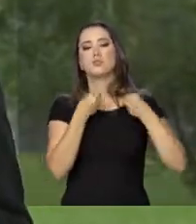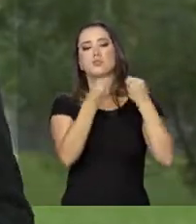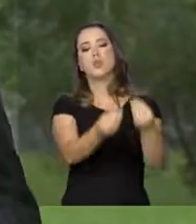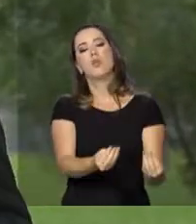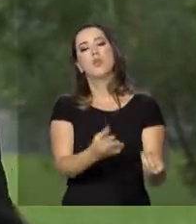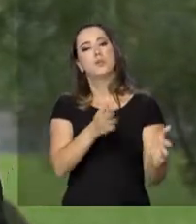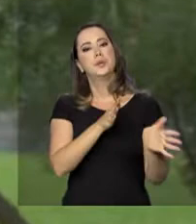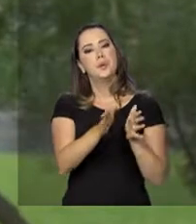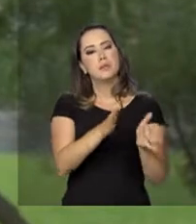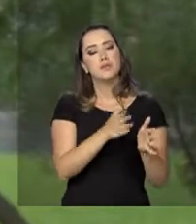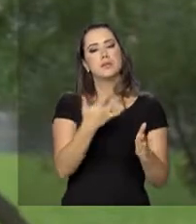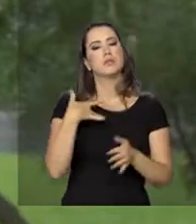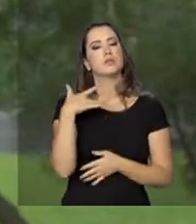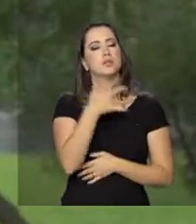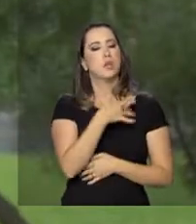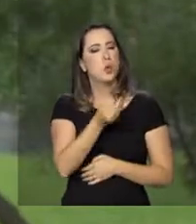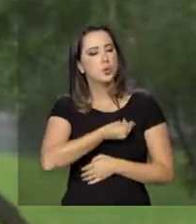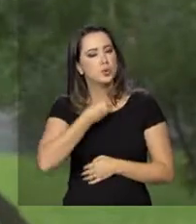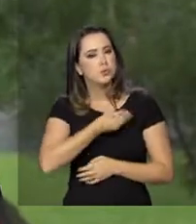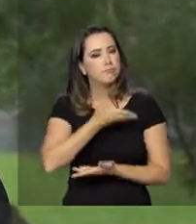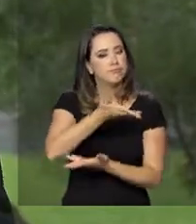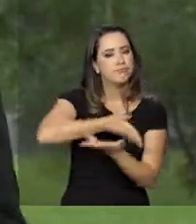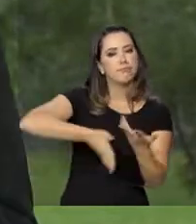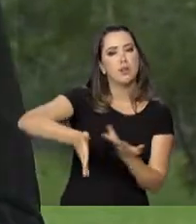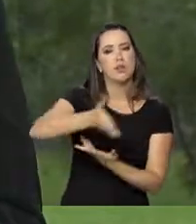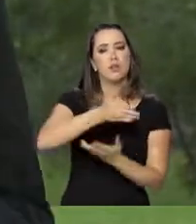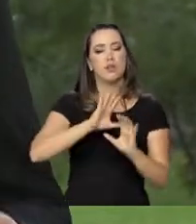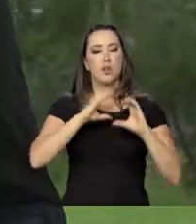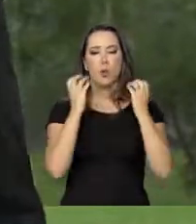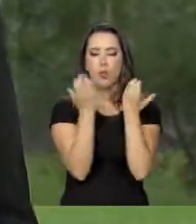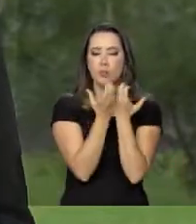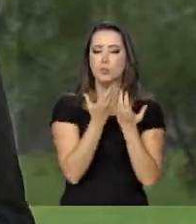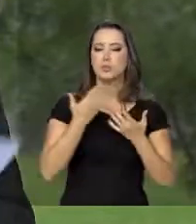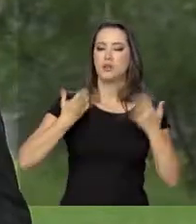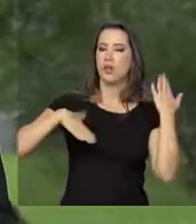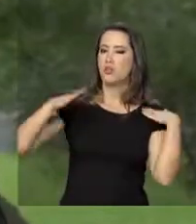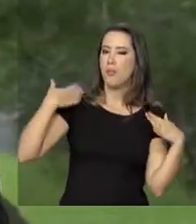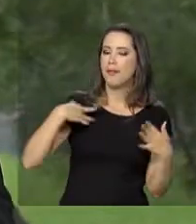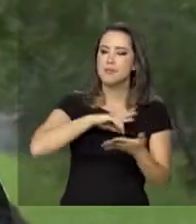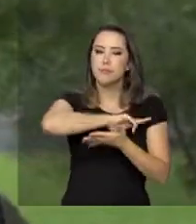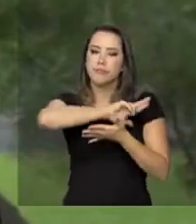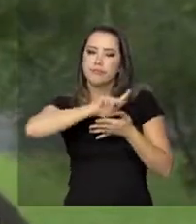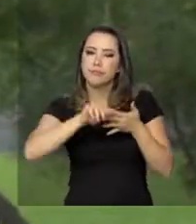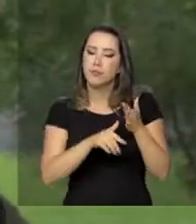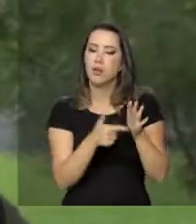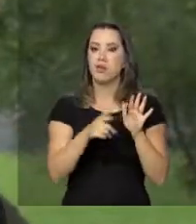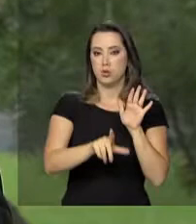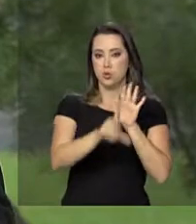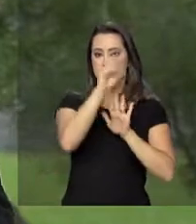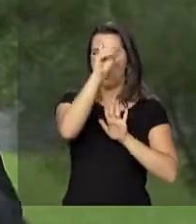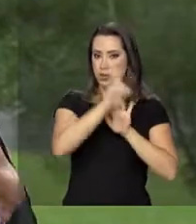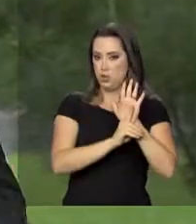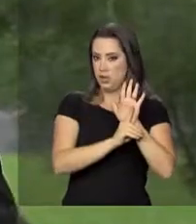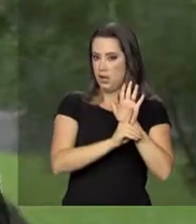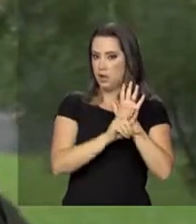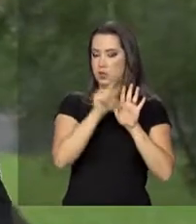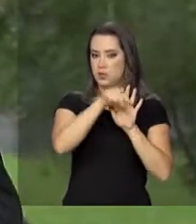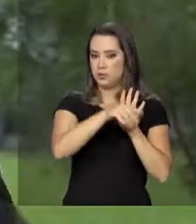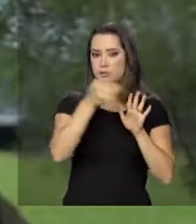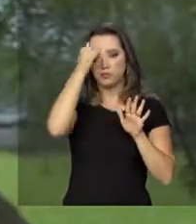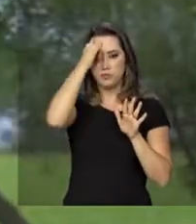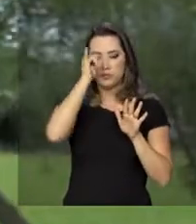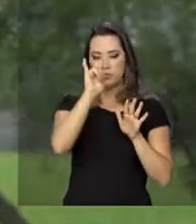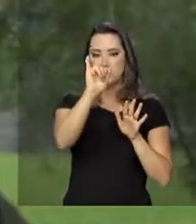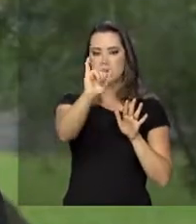aí do acesso à saúde, à convivência comunitária, ao lazer, enfim, a uma série de outras questões e também na prevenção,